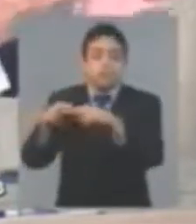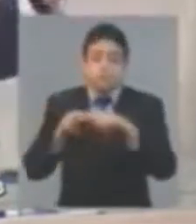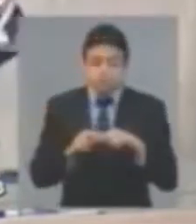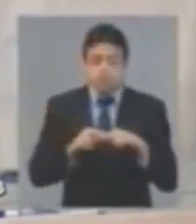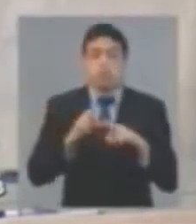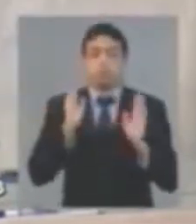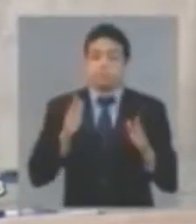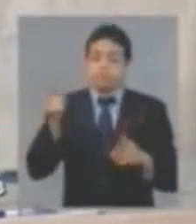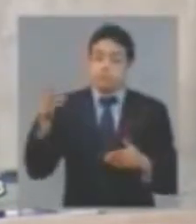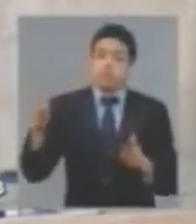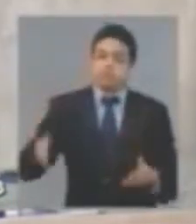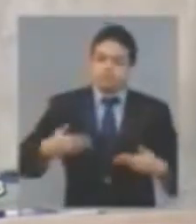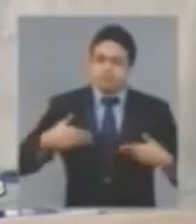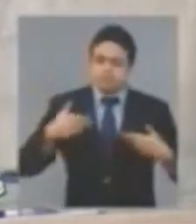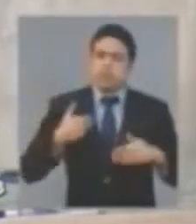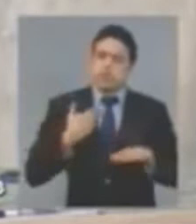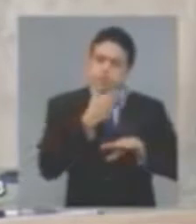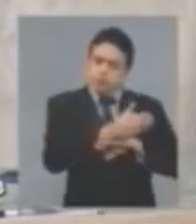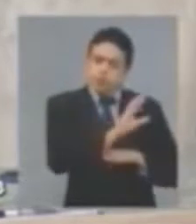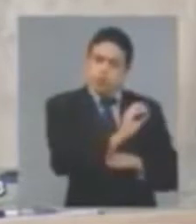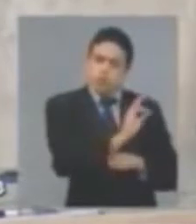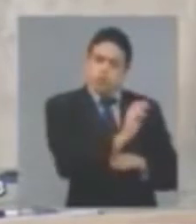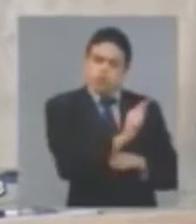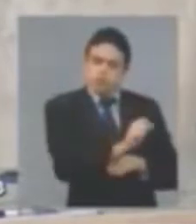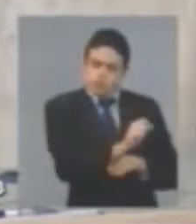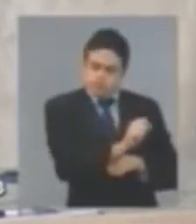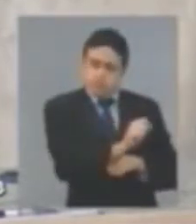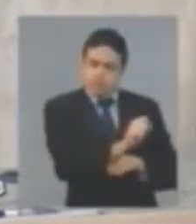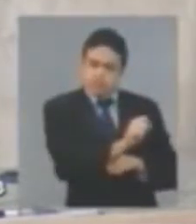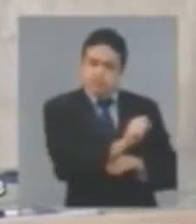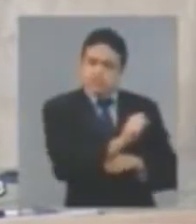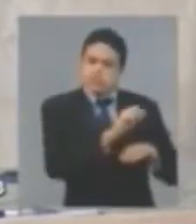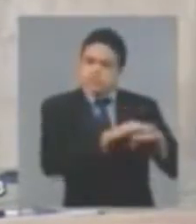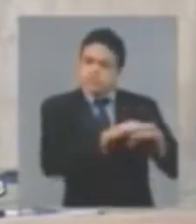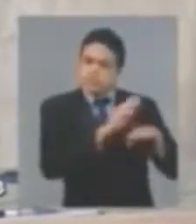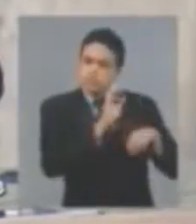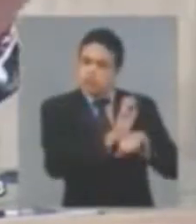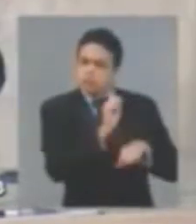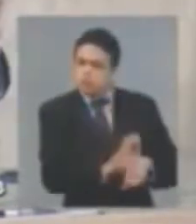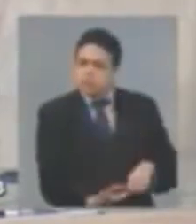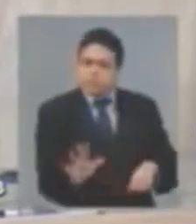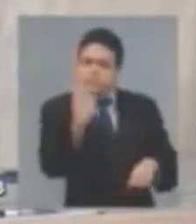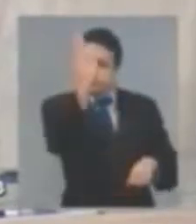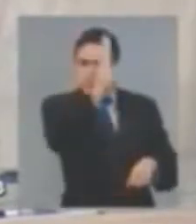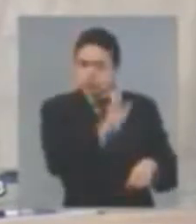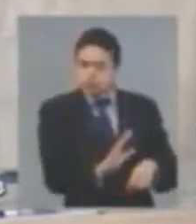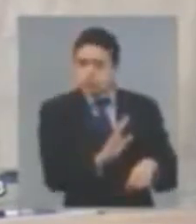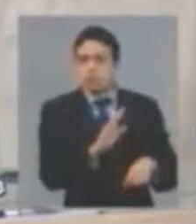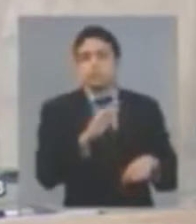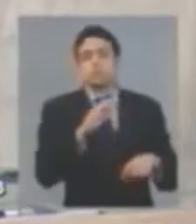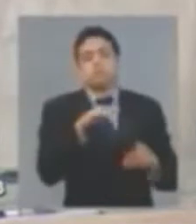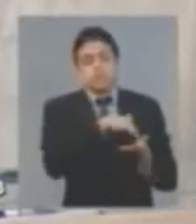estímulo de vossa excelência eu levei ao CONFAS para que nacionalmente o Ministério da Fazenda e os secretários de Fazenda